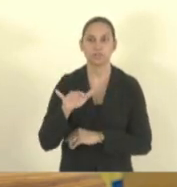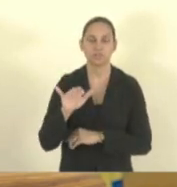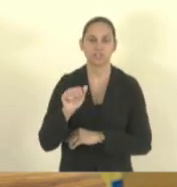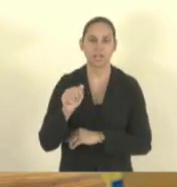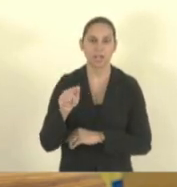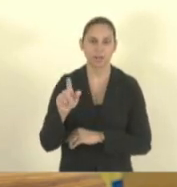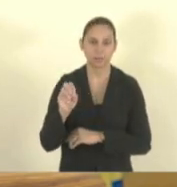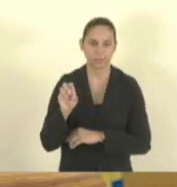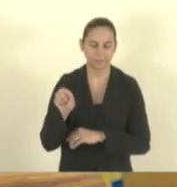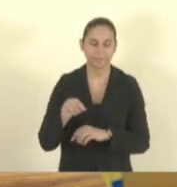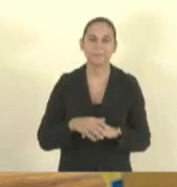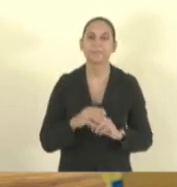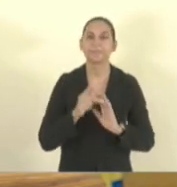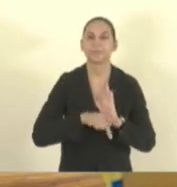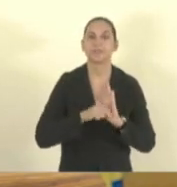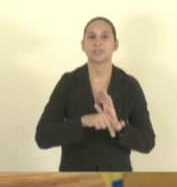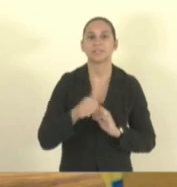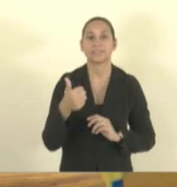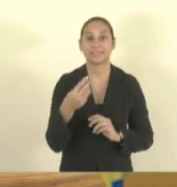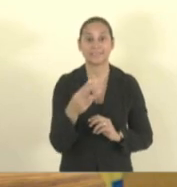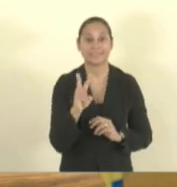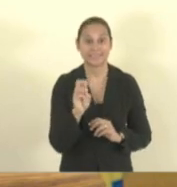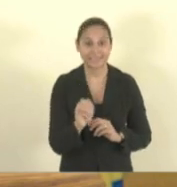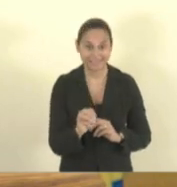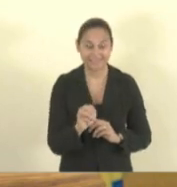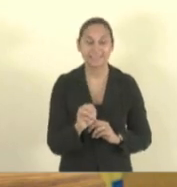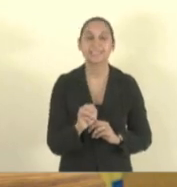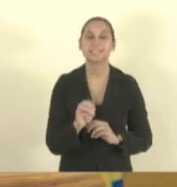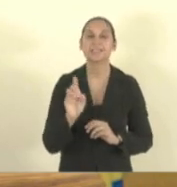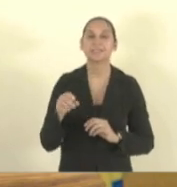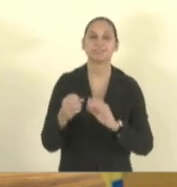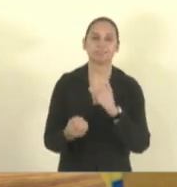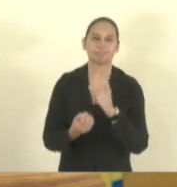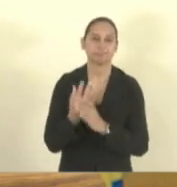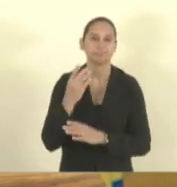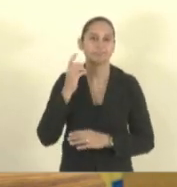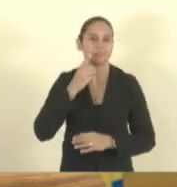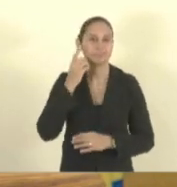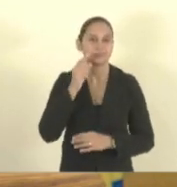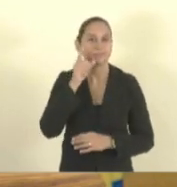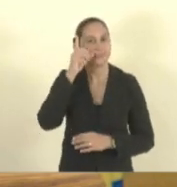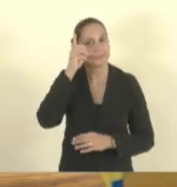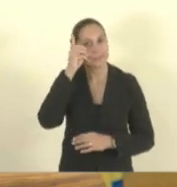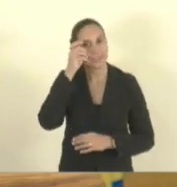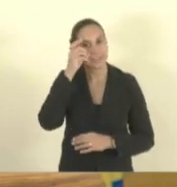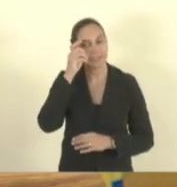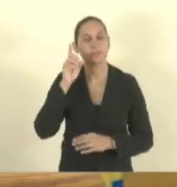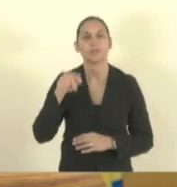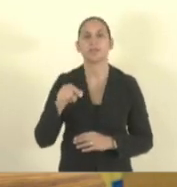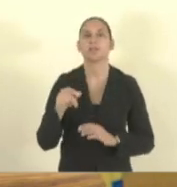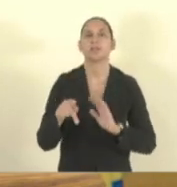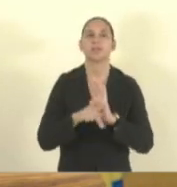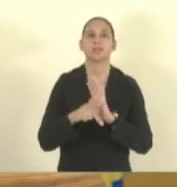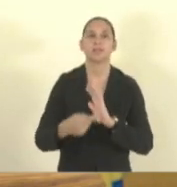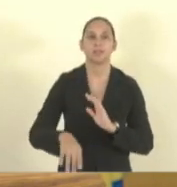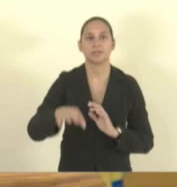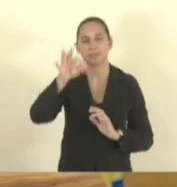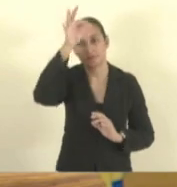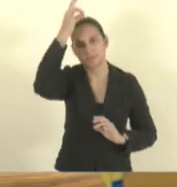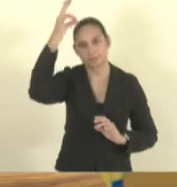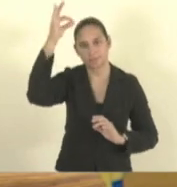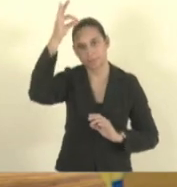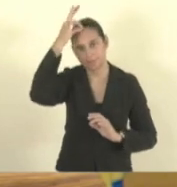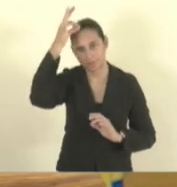130, de 2023, de autoria do deputado Deninho Silva, que institui o programa Capixaba de Orientação Vocacional